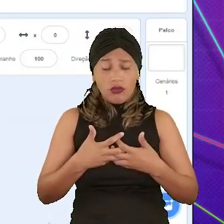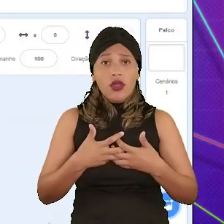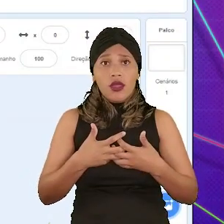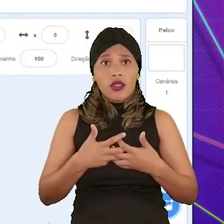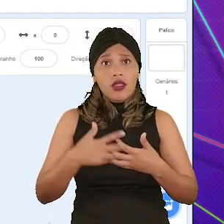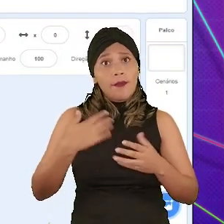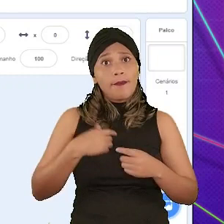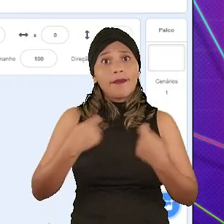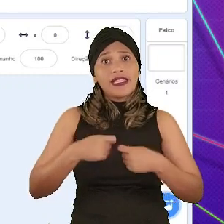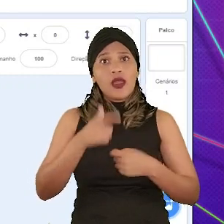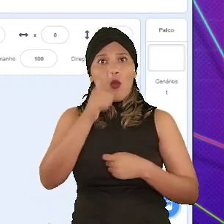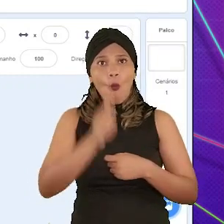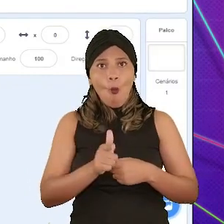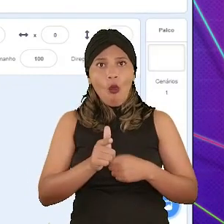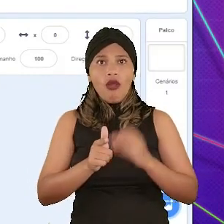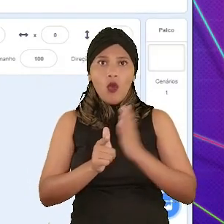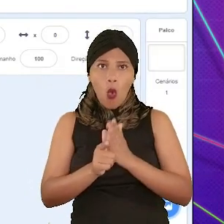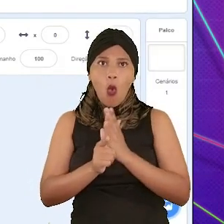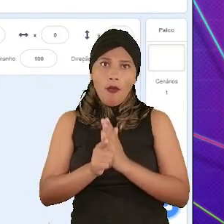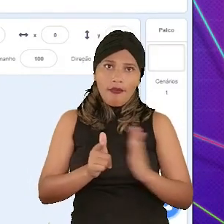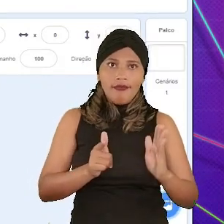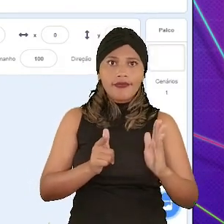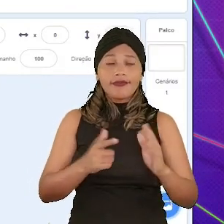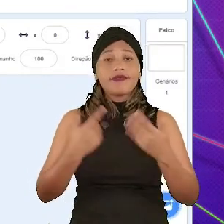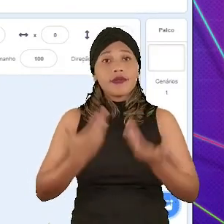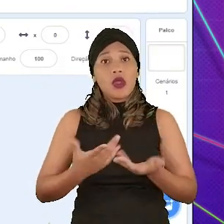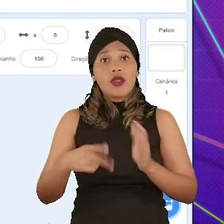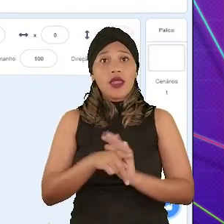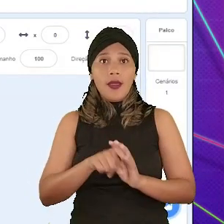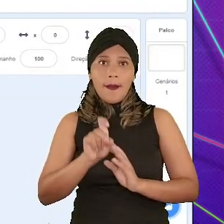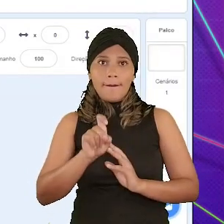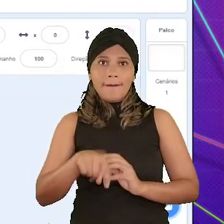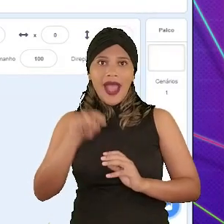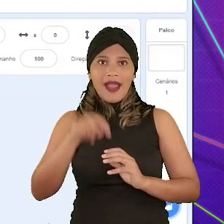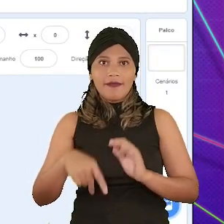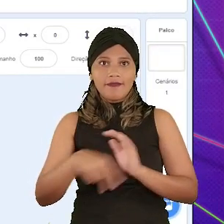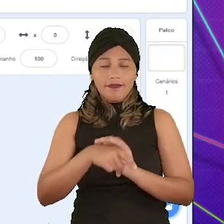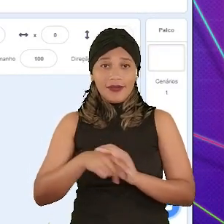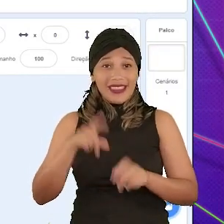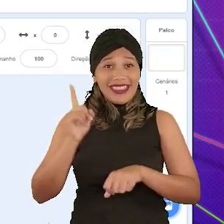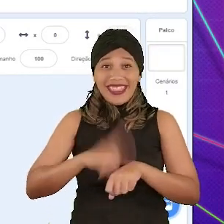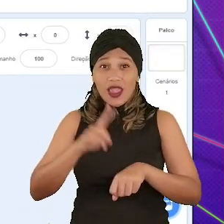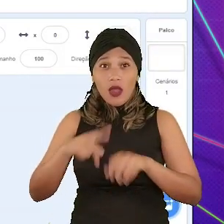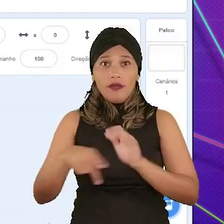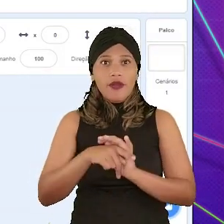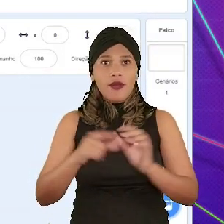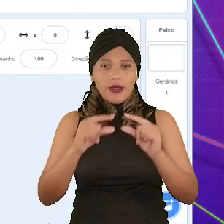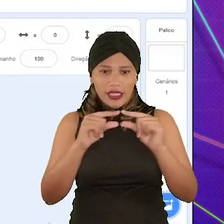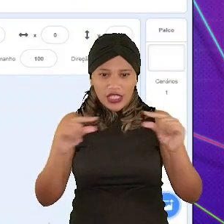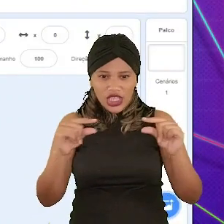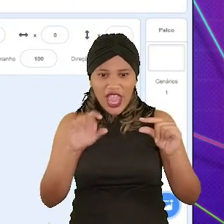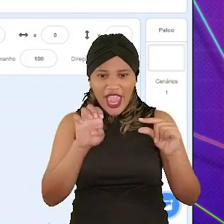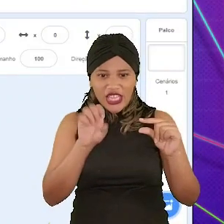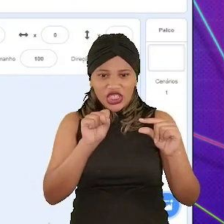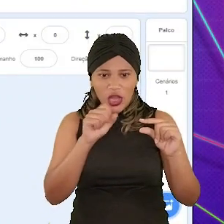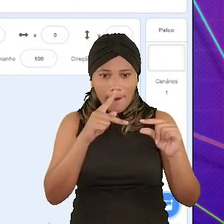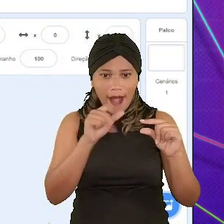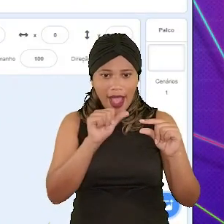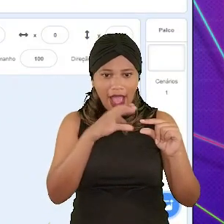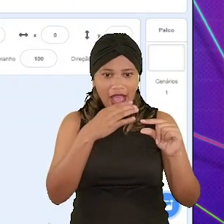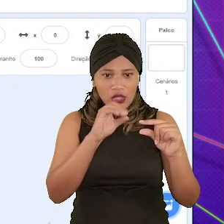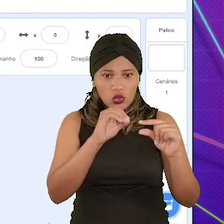de início do nosso programa. É importante também a gente ver que no código, quando a tecla Espaço estiver pressionada, na parte onde está escrito